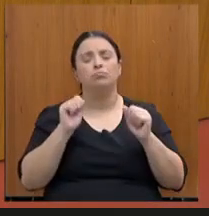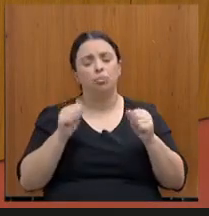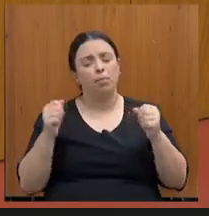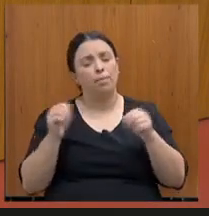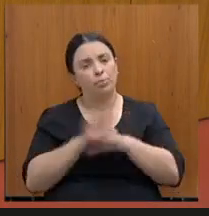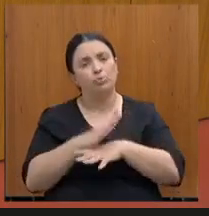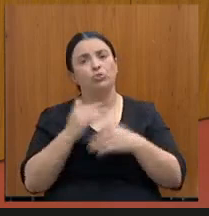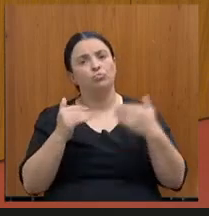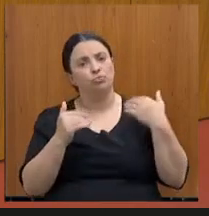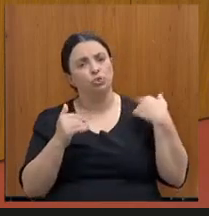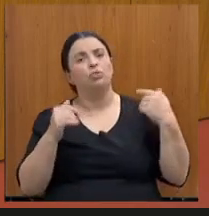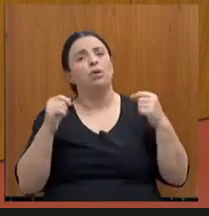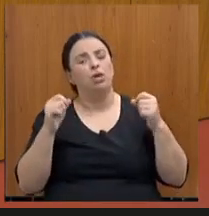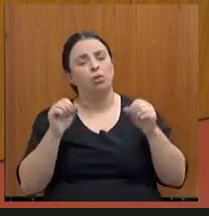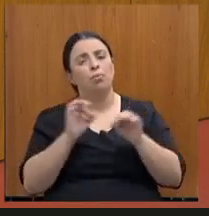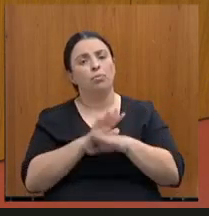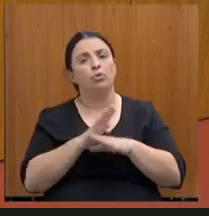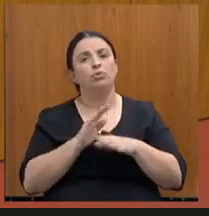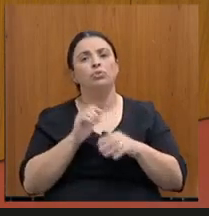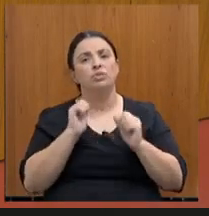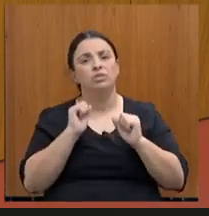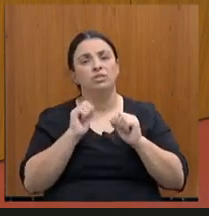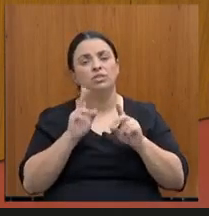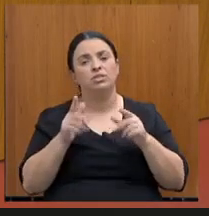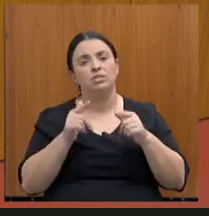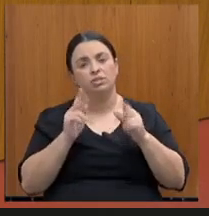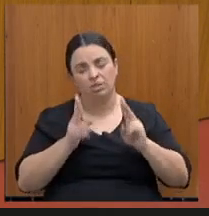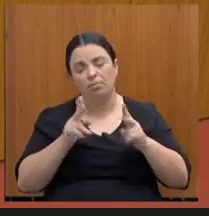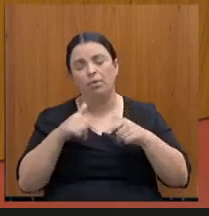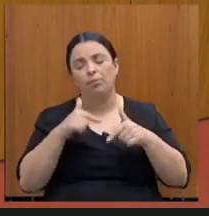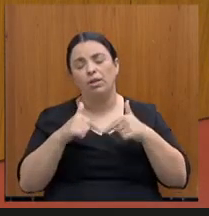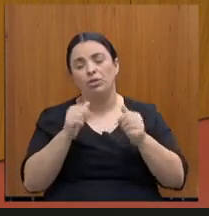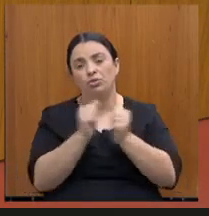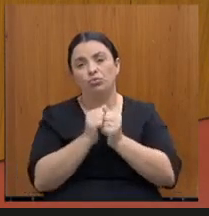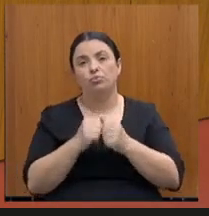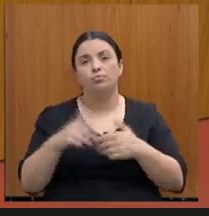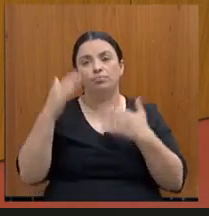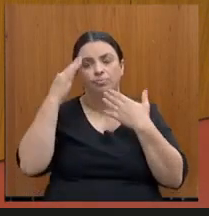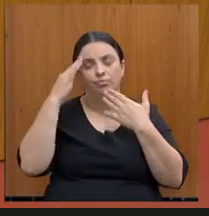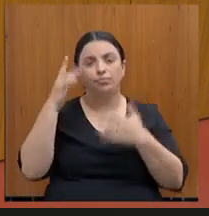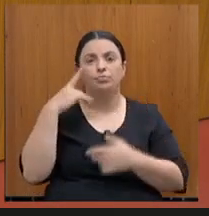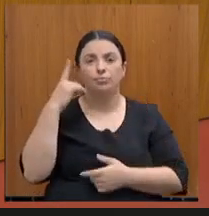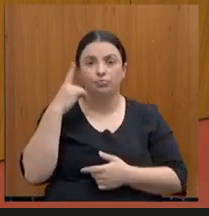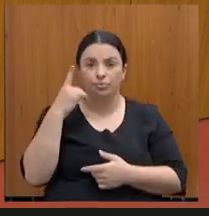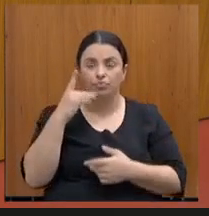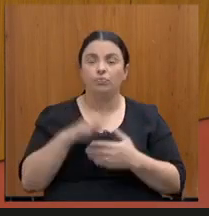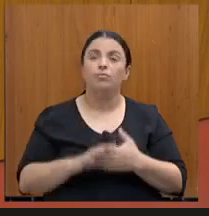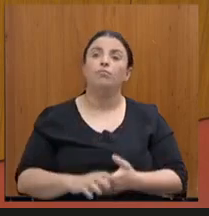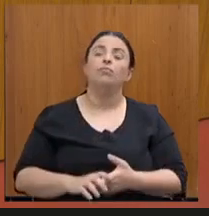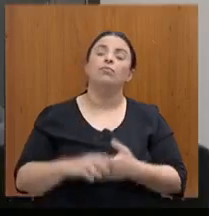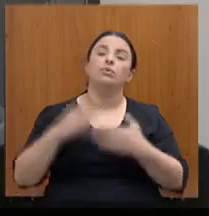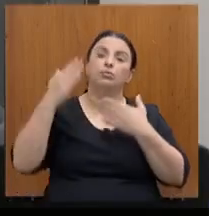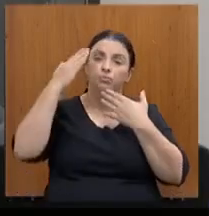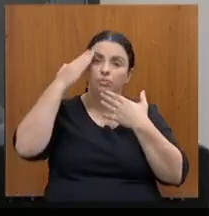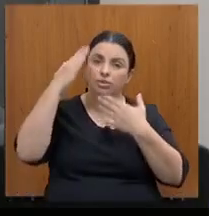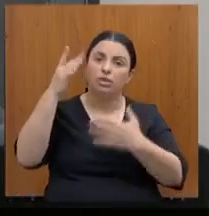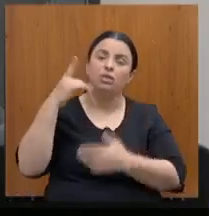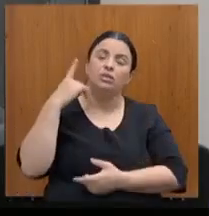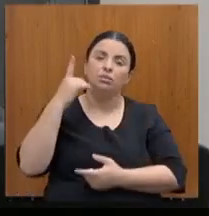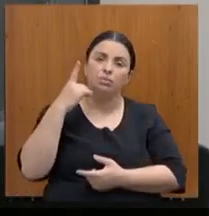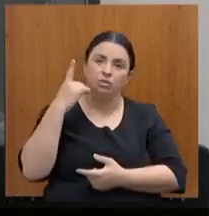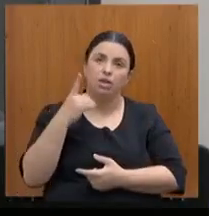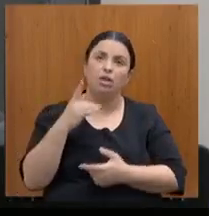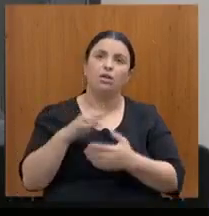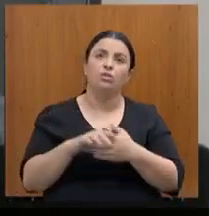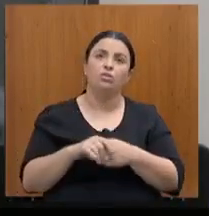ao deputado Eli. Muito obrigado, deputado. Muito obrigado, deputado, e está em todas as mãos dos deputados